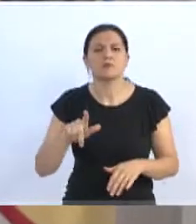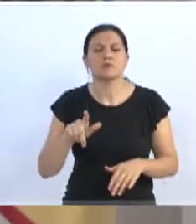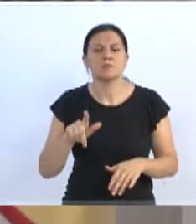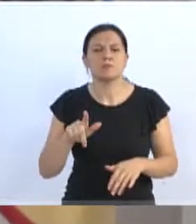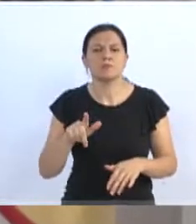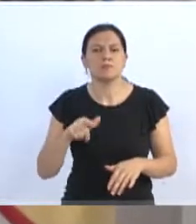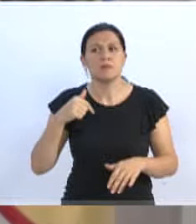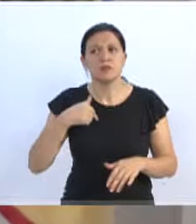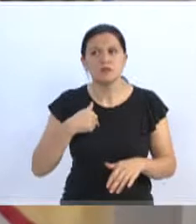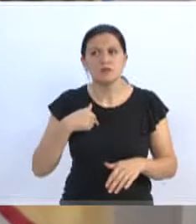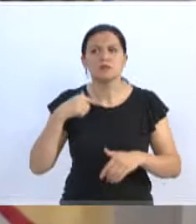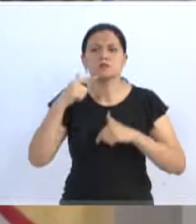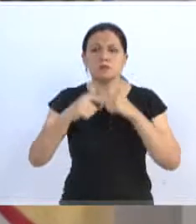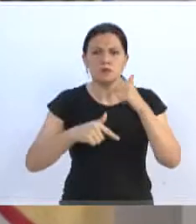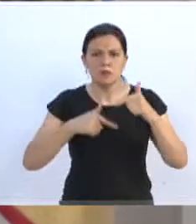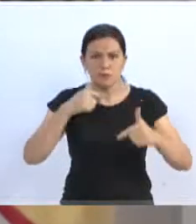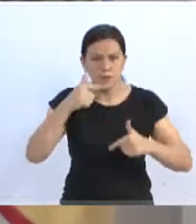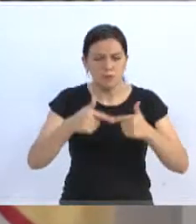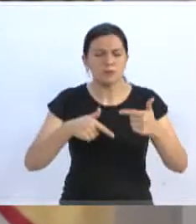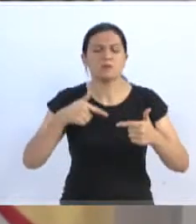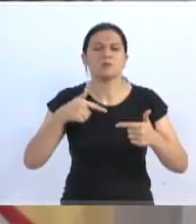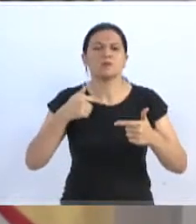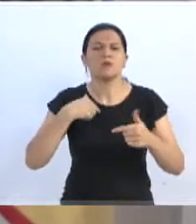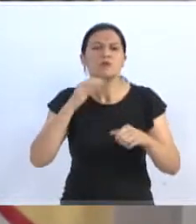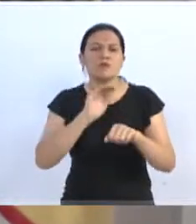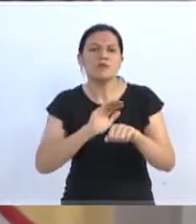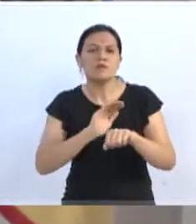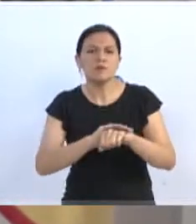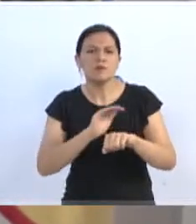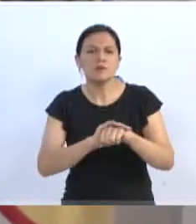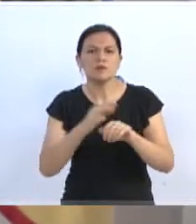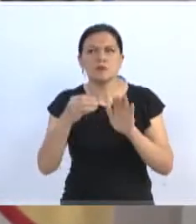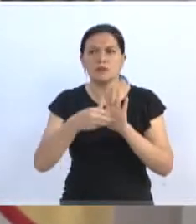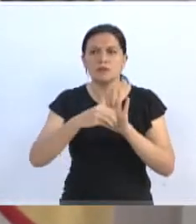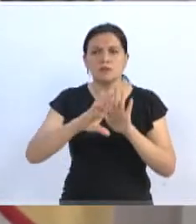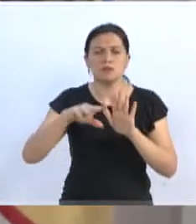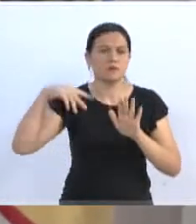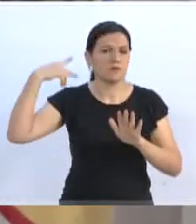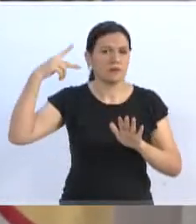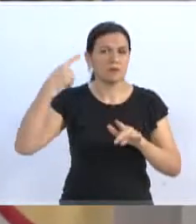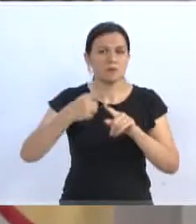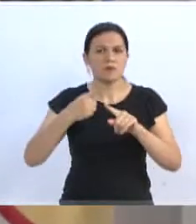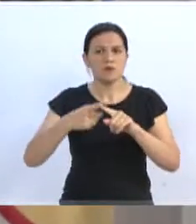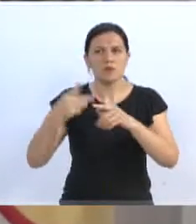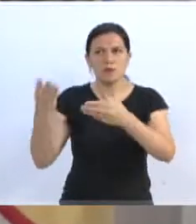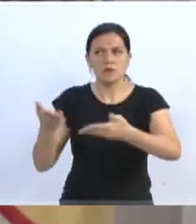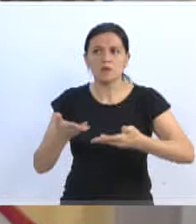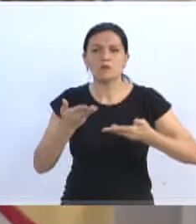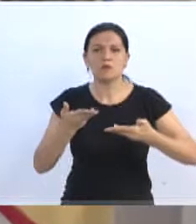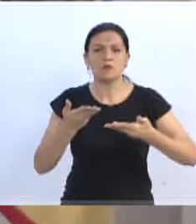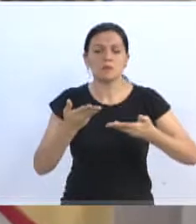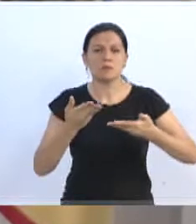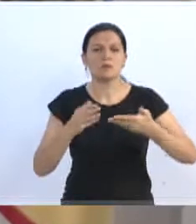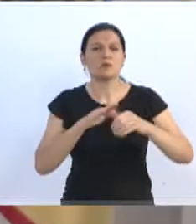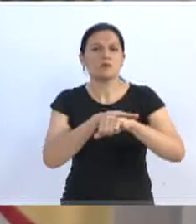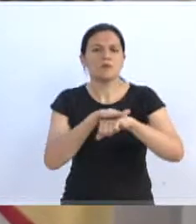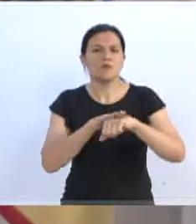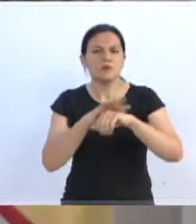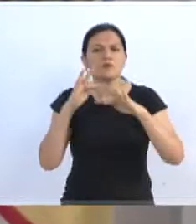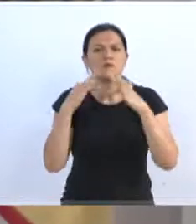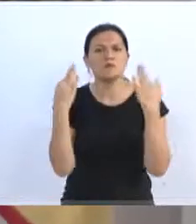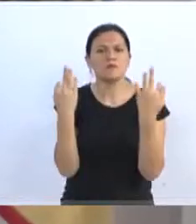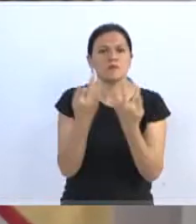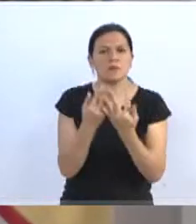E nós estamos trabalhando nesse sentido. Eu fiz uma indicação como vereador, porque nós recebemos, inclusive, conversando com a família da